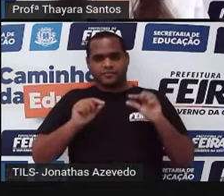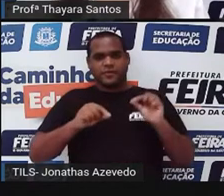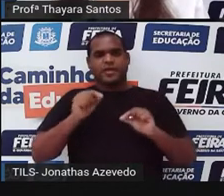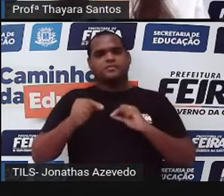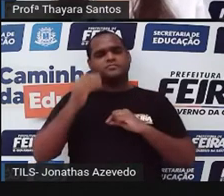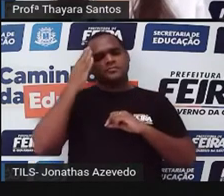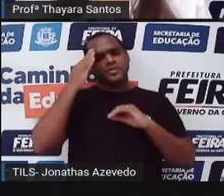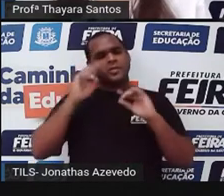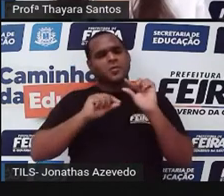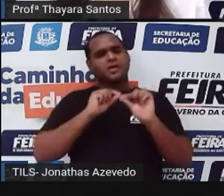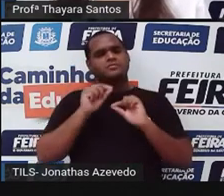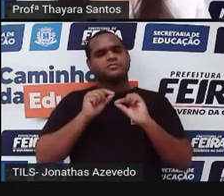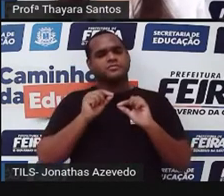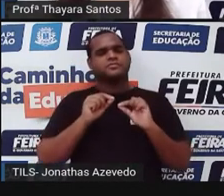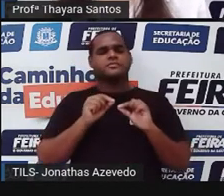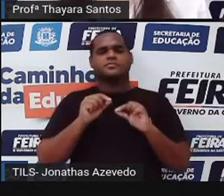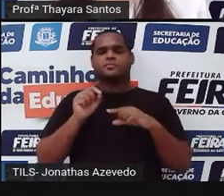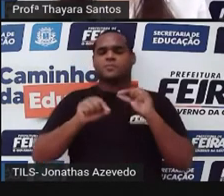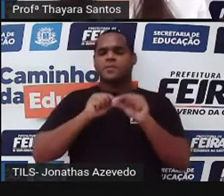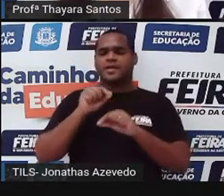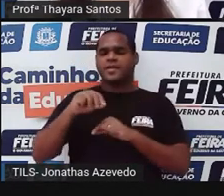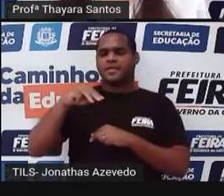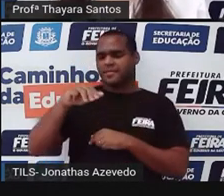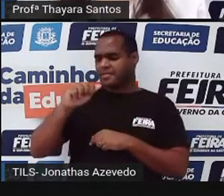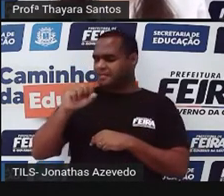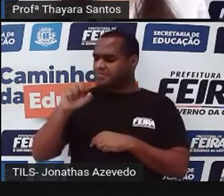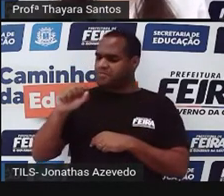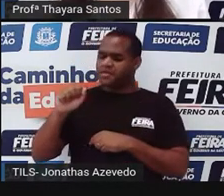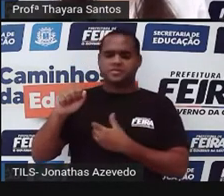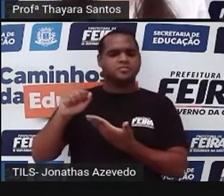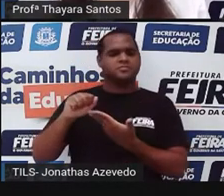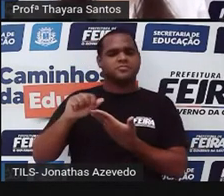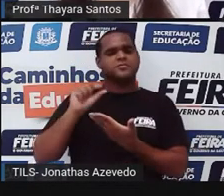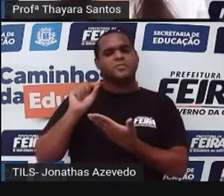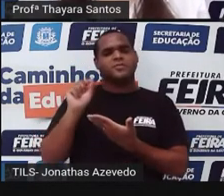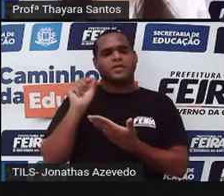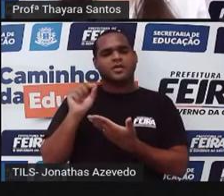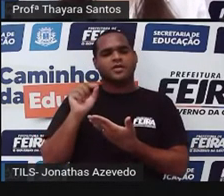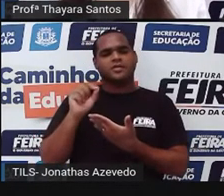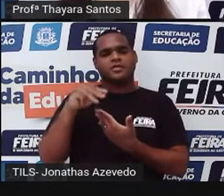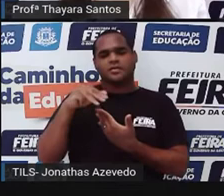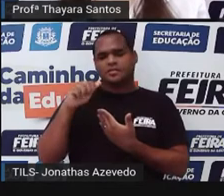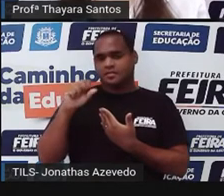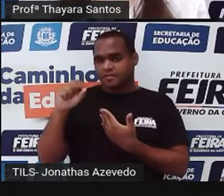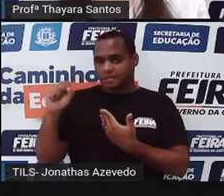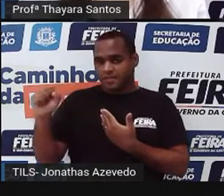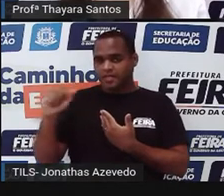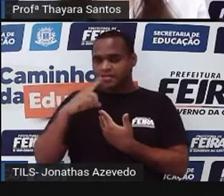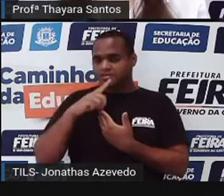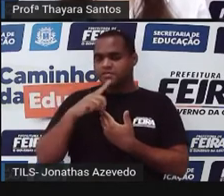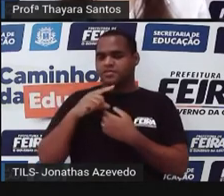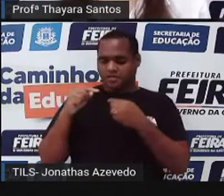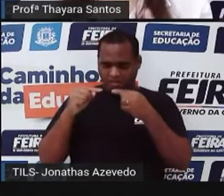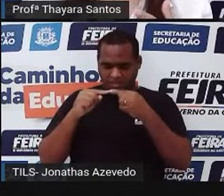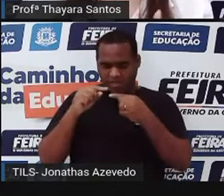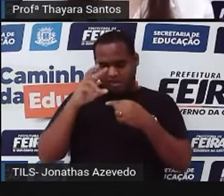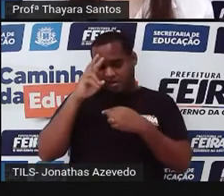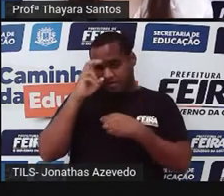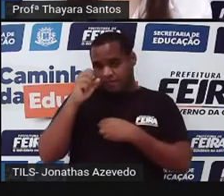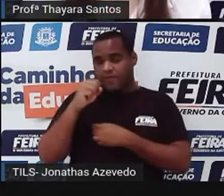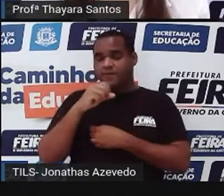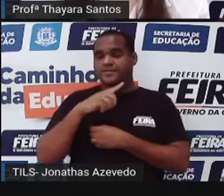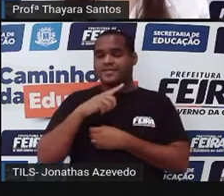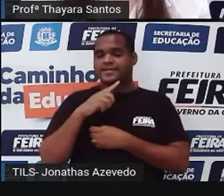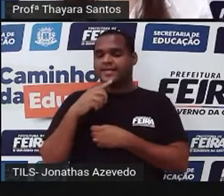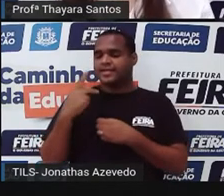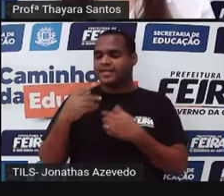de fato. O que é essa massa que eu falei para vocês? A massa, na verdade, é a quantidade de matéria que